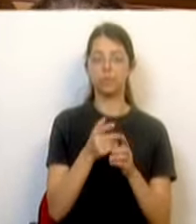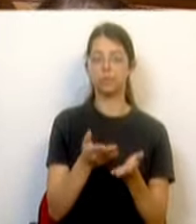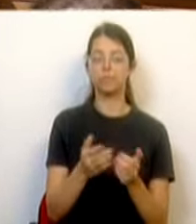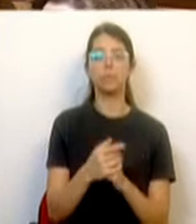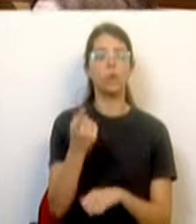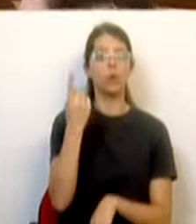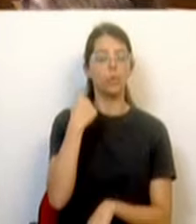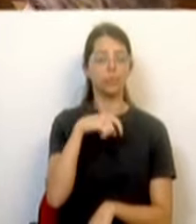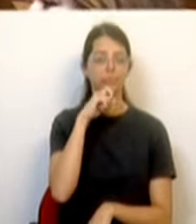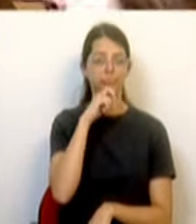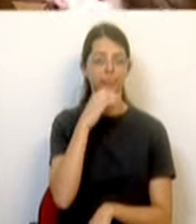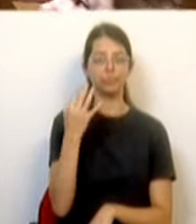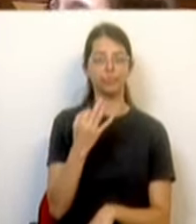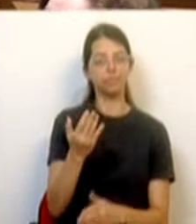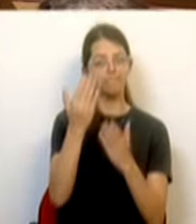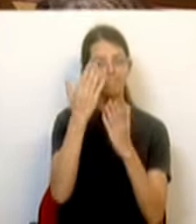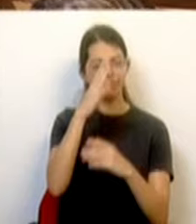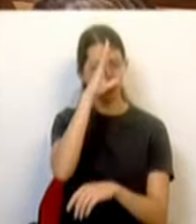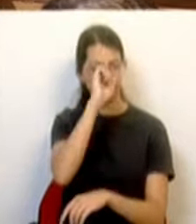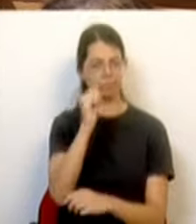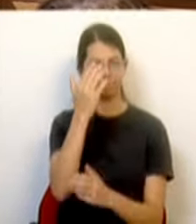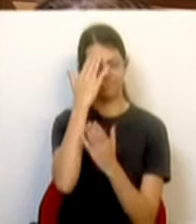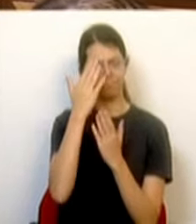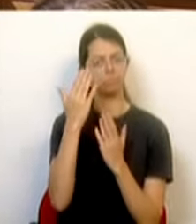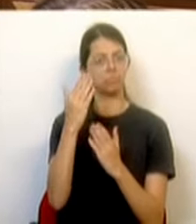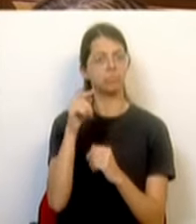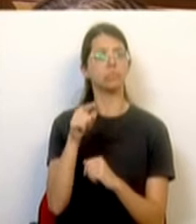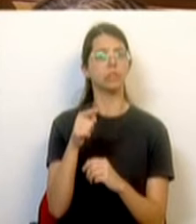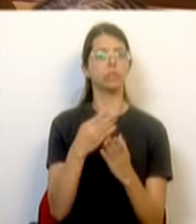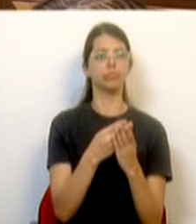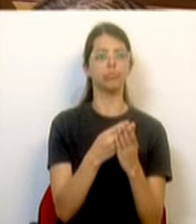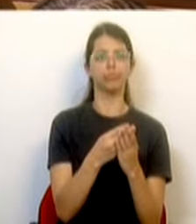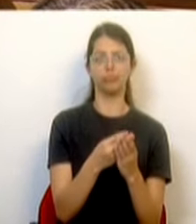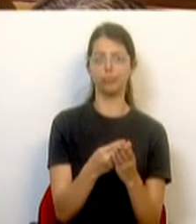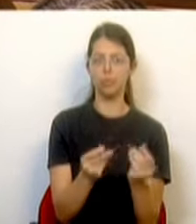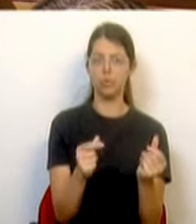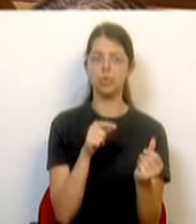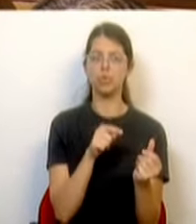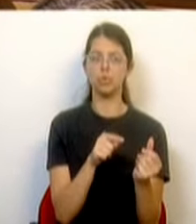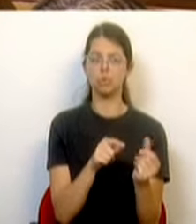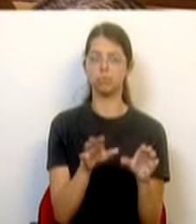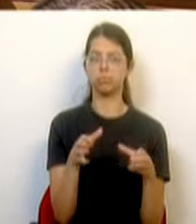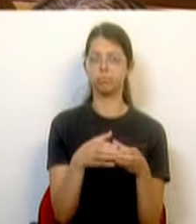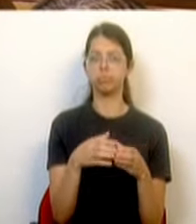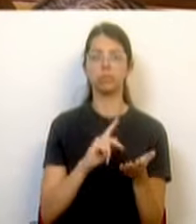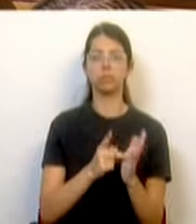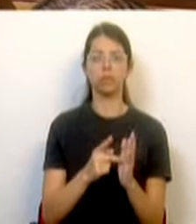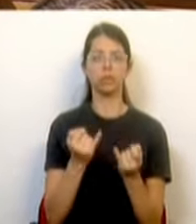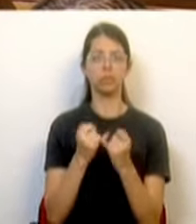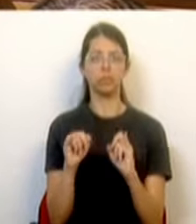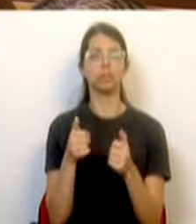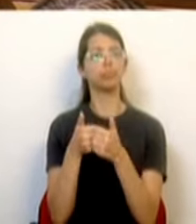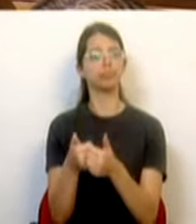tive a oportunidade de saudar o Governo por ter decidido seguir a resolução da Comissão Técnica Independente.